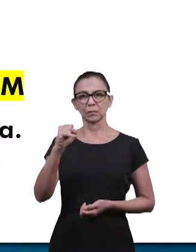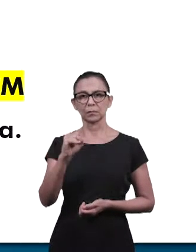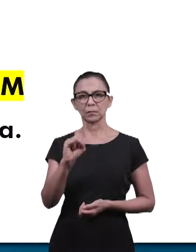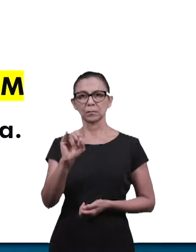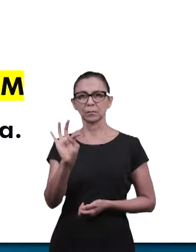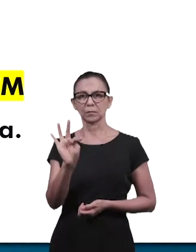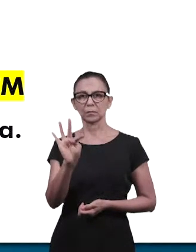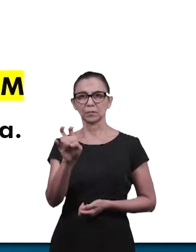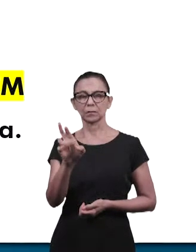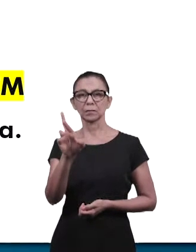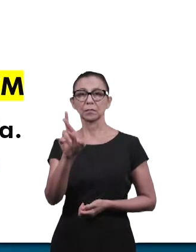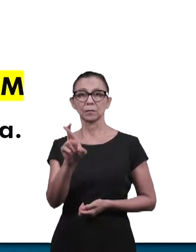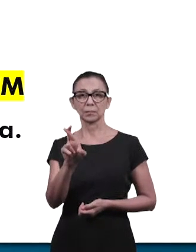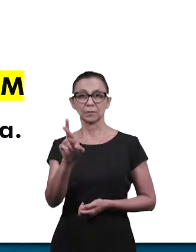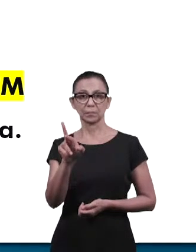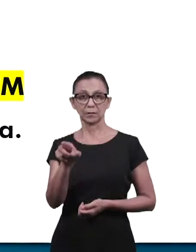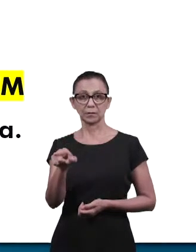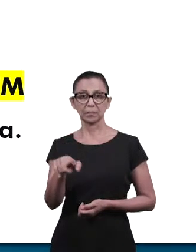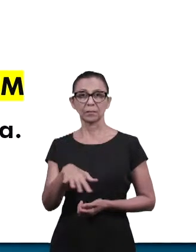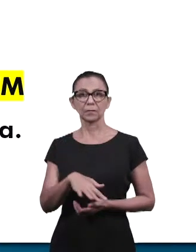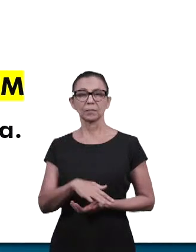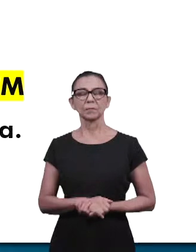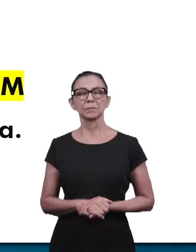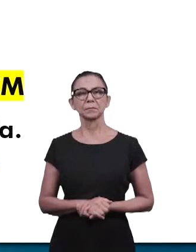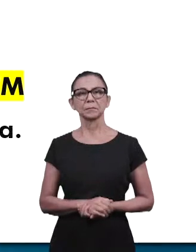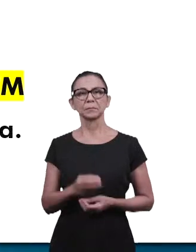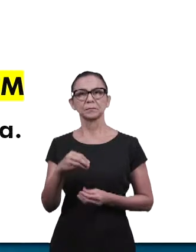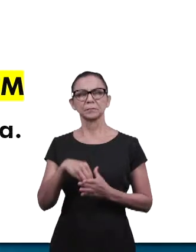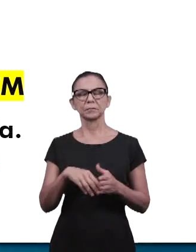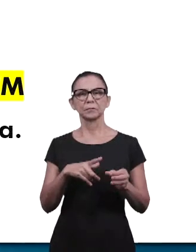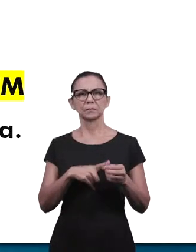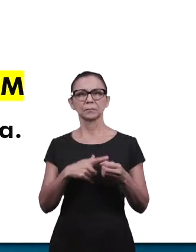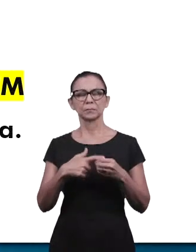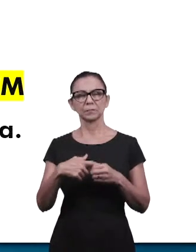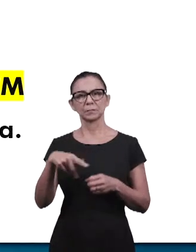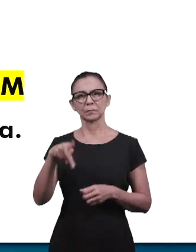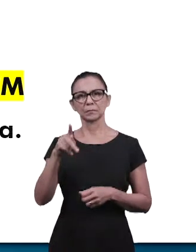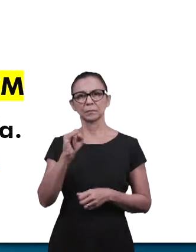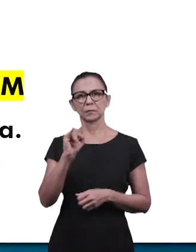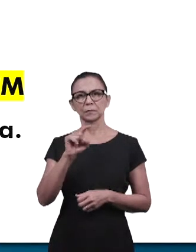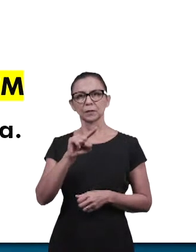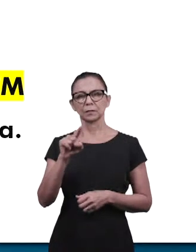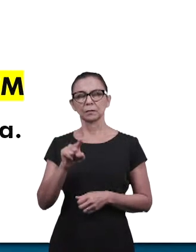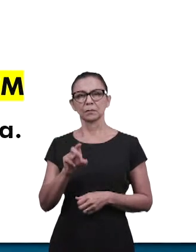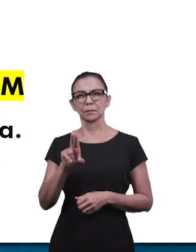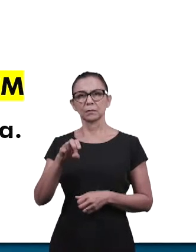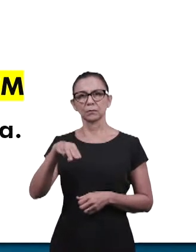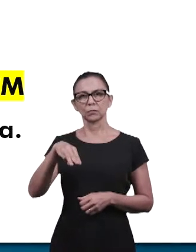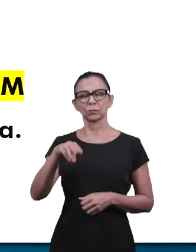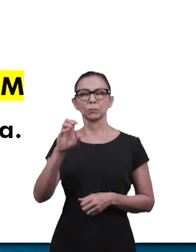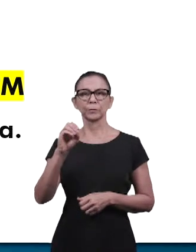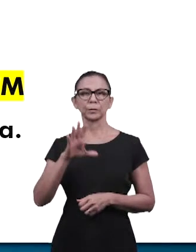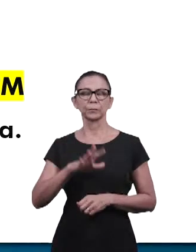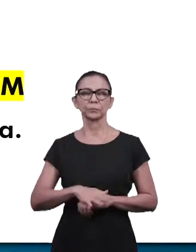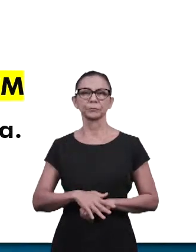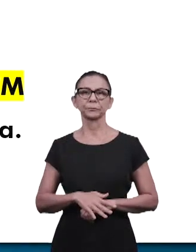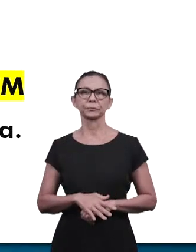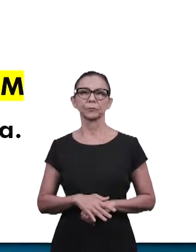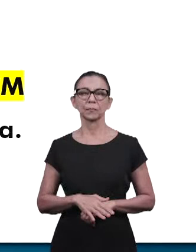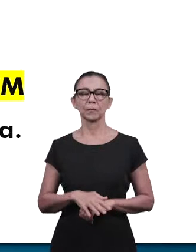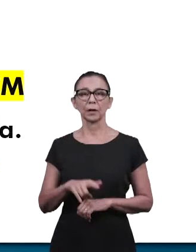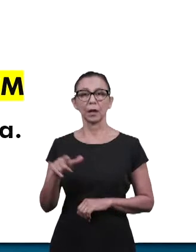na cidade de Kizumo, Kizumo, a oeste do Quênia. Ele escreveu dizendo, a mulher aqui é